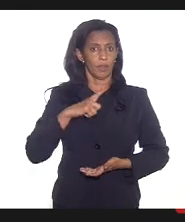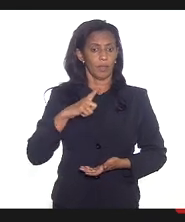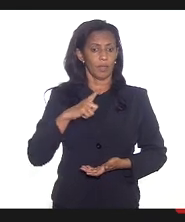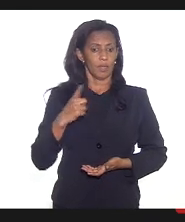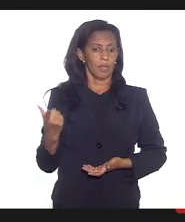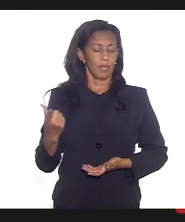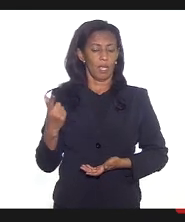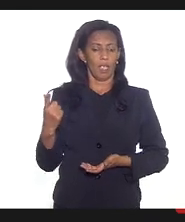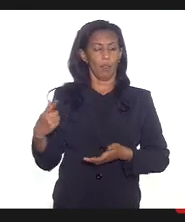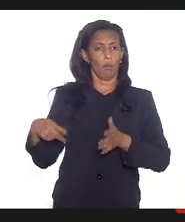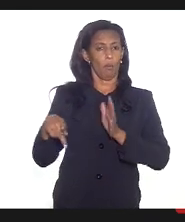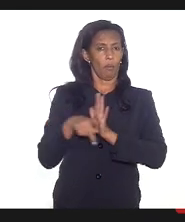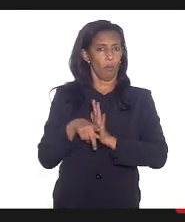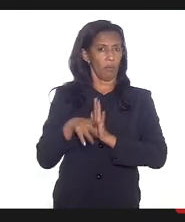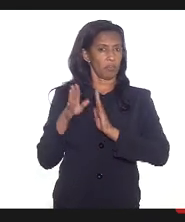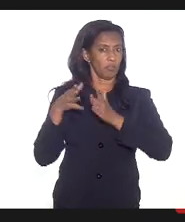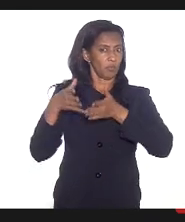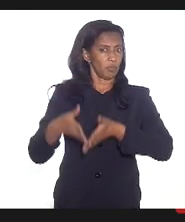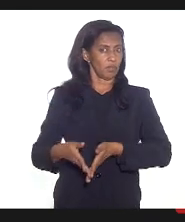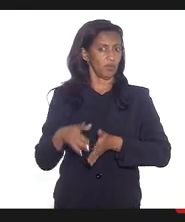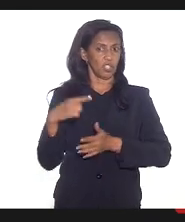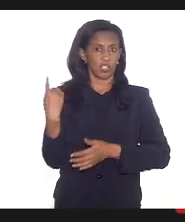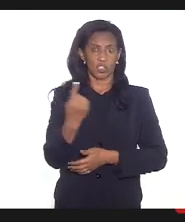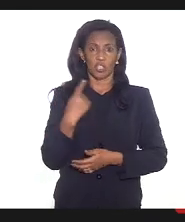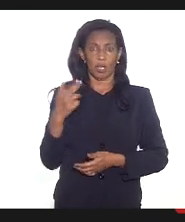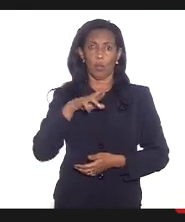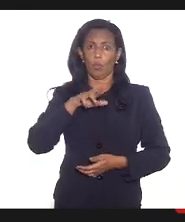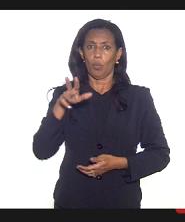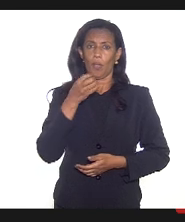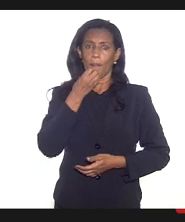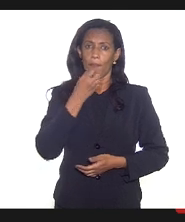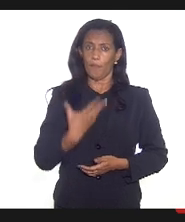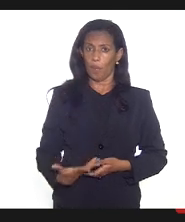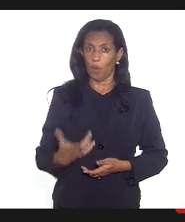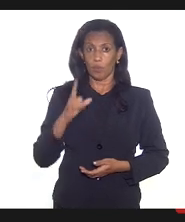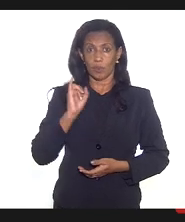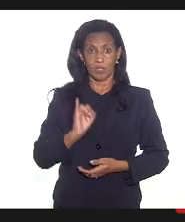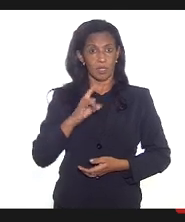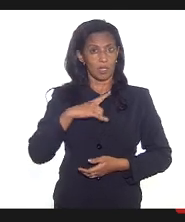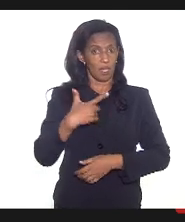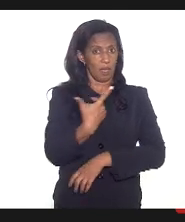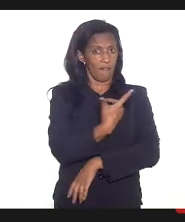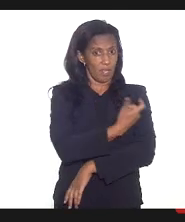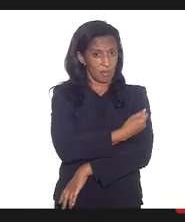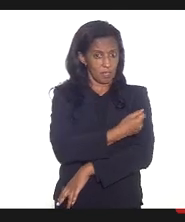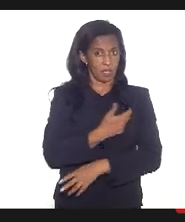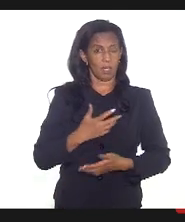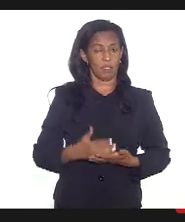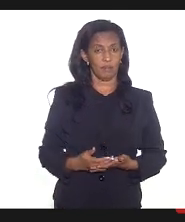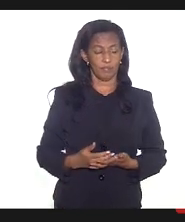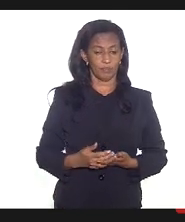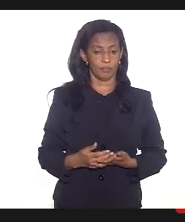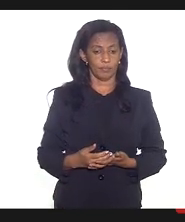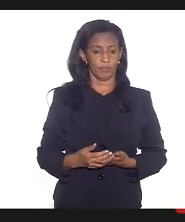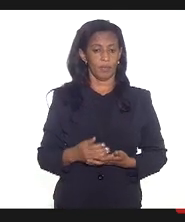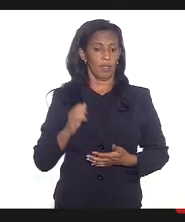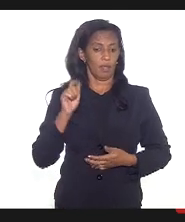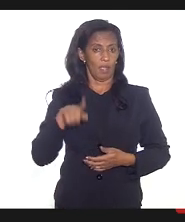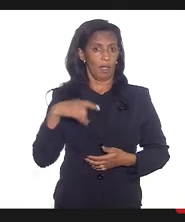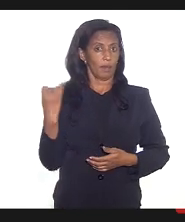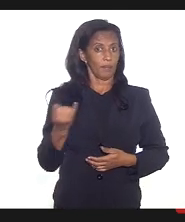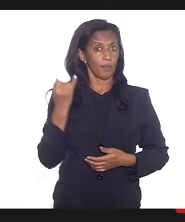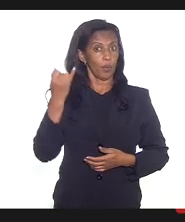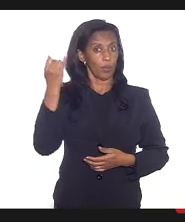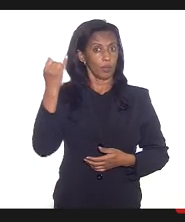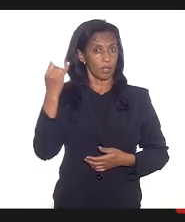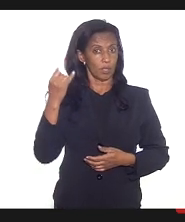específicas em geral isso não é bom porque se a gente tem a vacina ofertada e é importante que ela